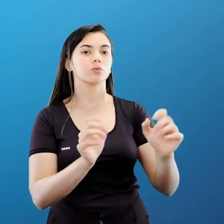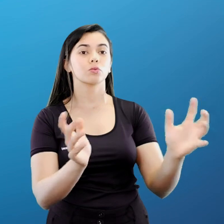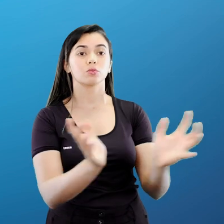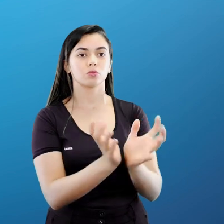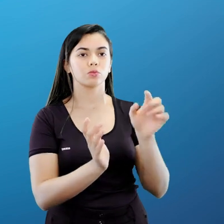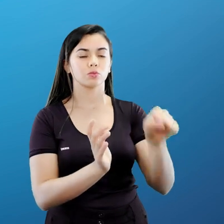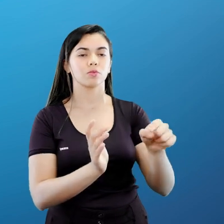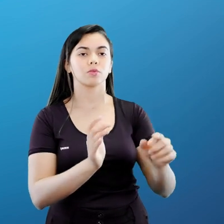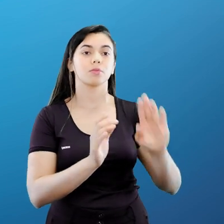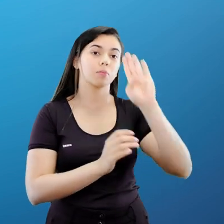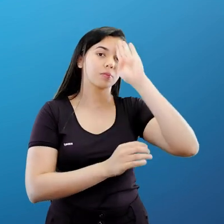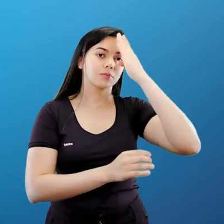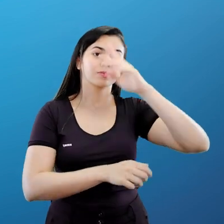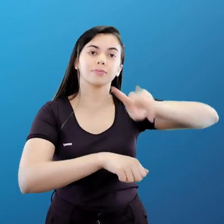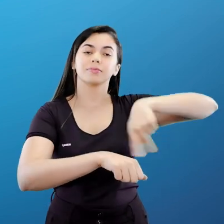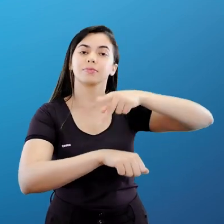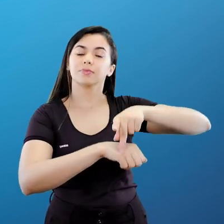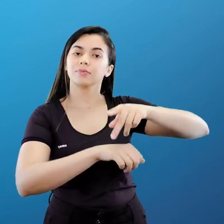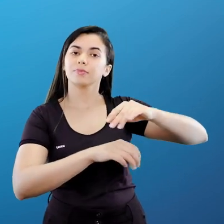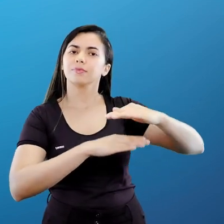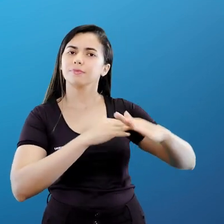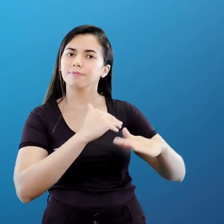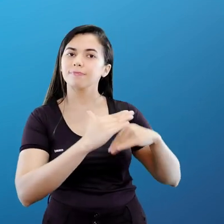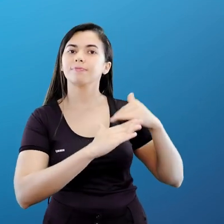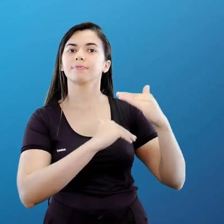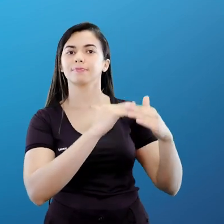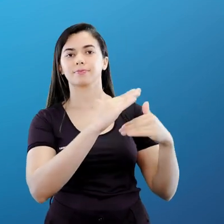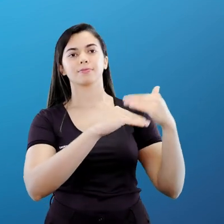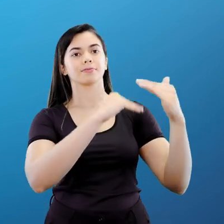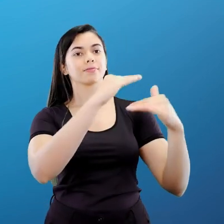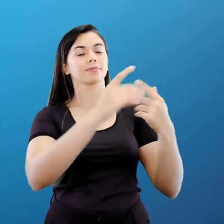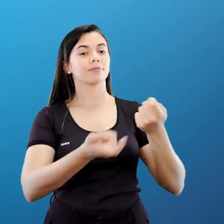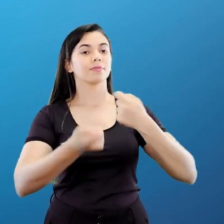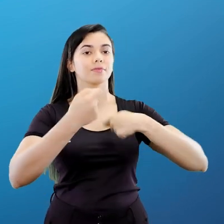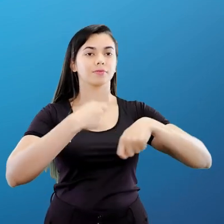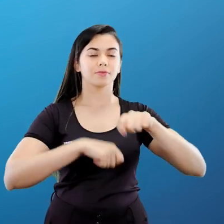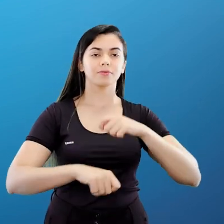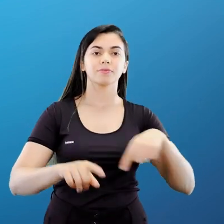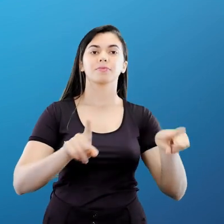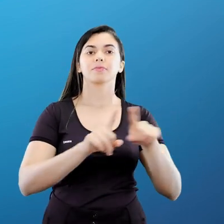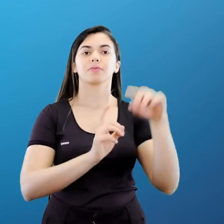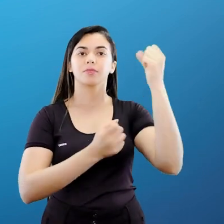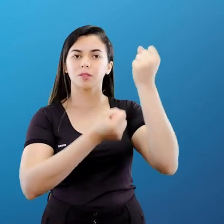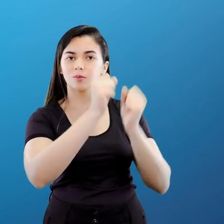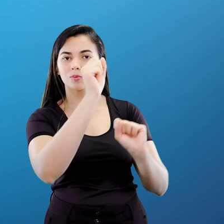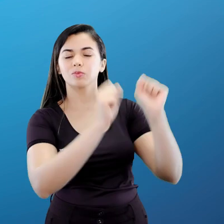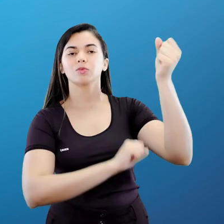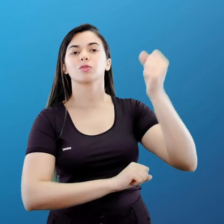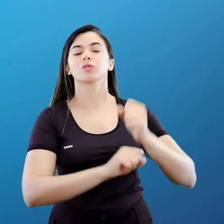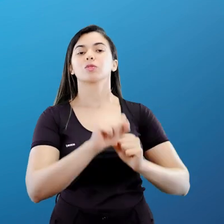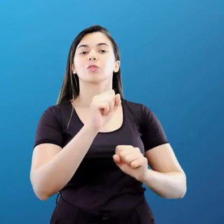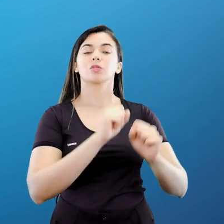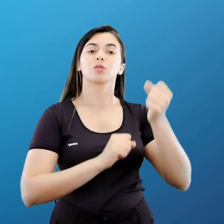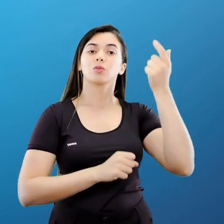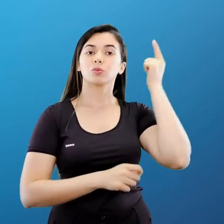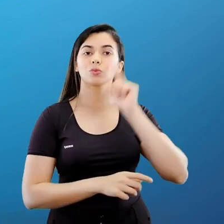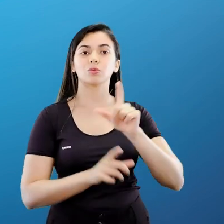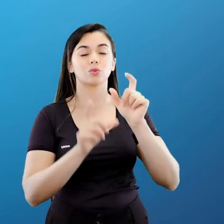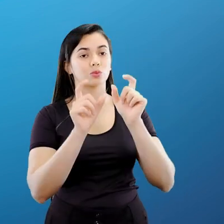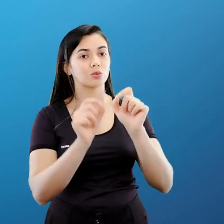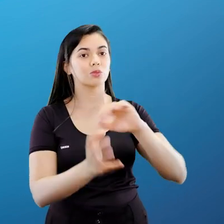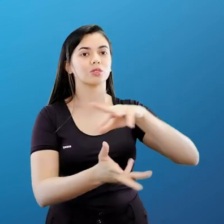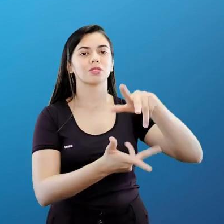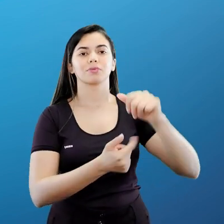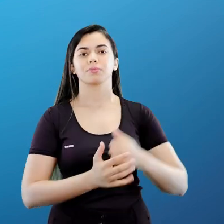emergindo, ou seja, que estão evoluindo economicamente, se industrializando, ganhando cenários e tal.